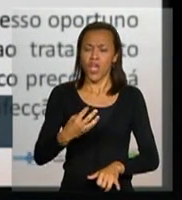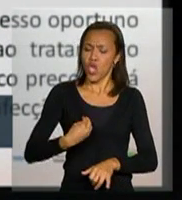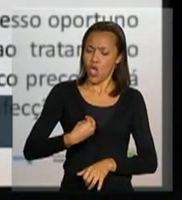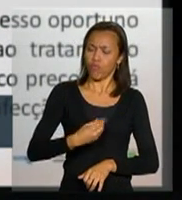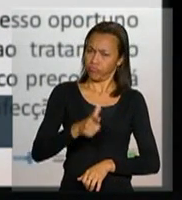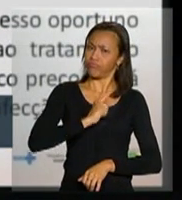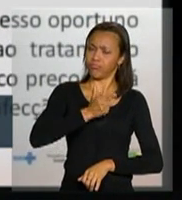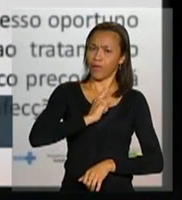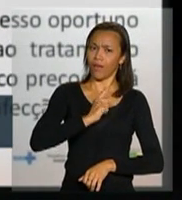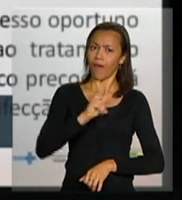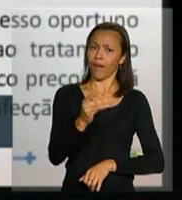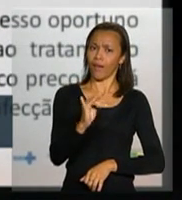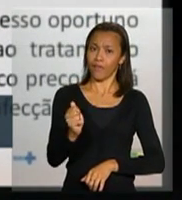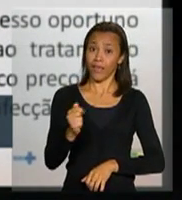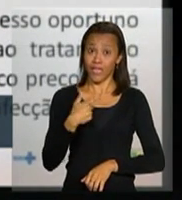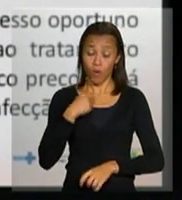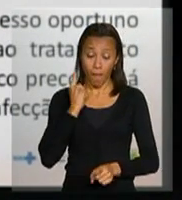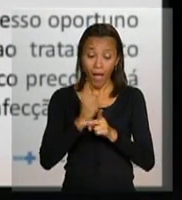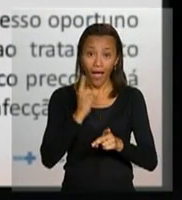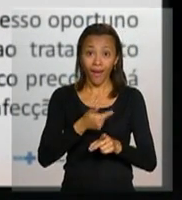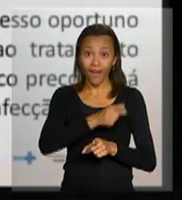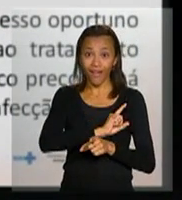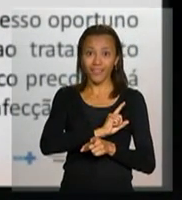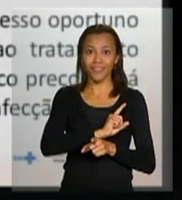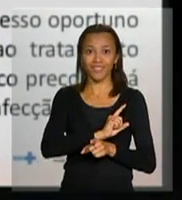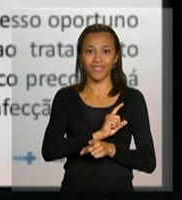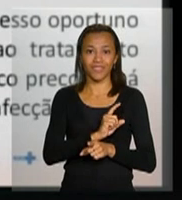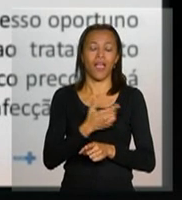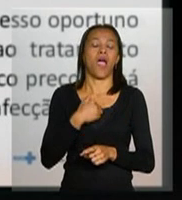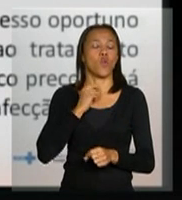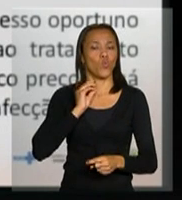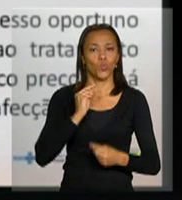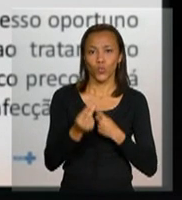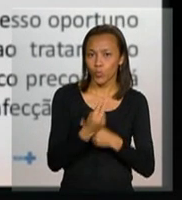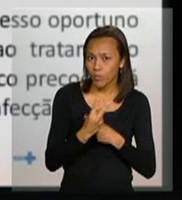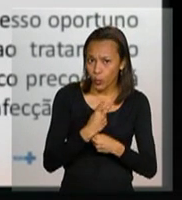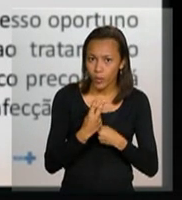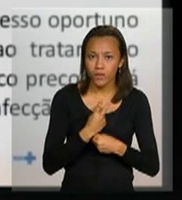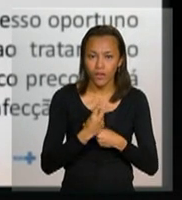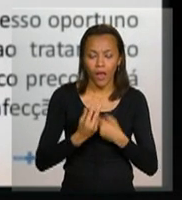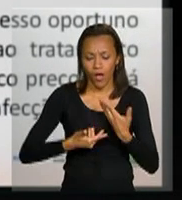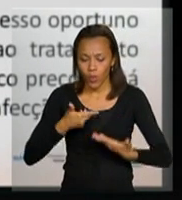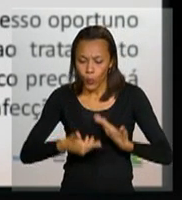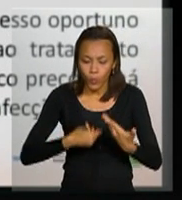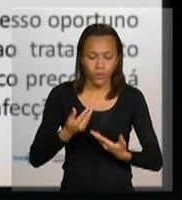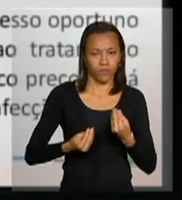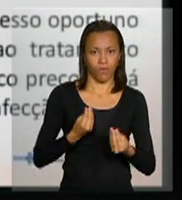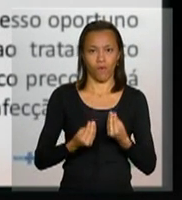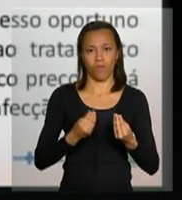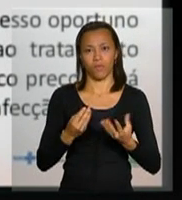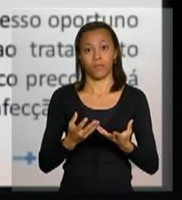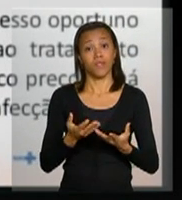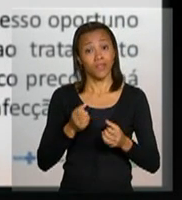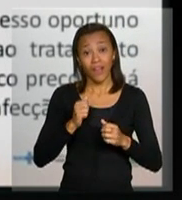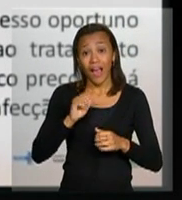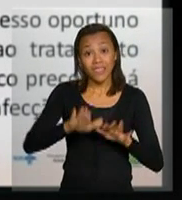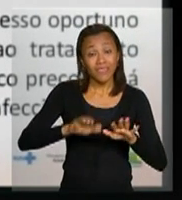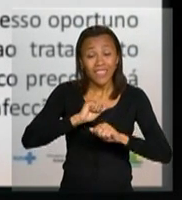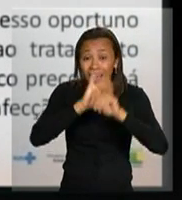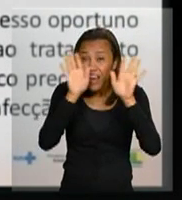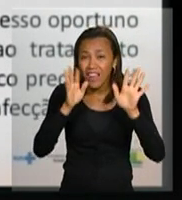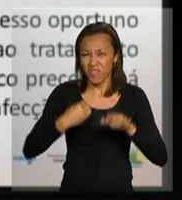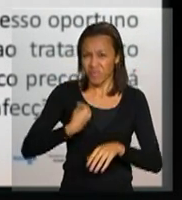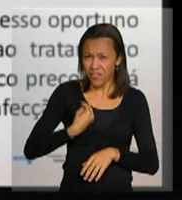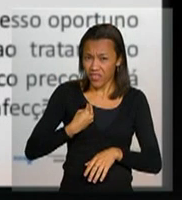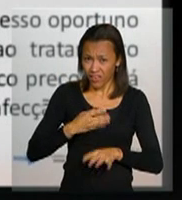com HIV e descobri há tempo de me cuidar. Eu acho que esse é um ponto importante, mostrando que não é, não está claro para nós que viver